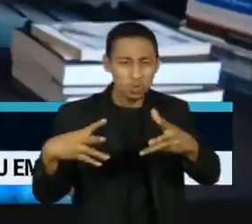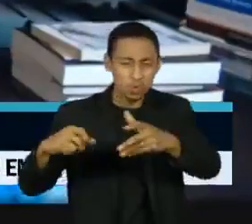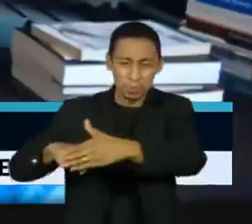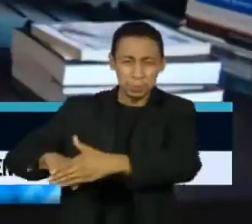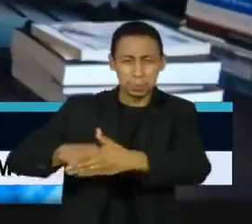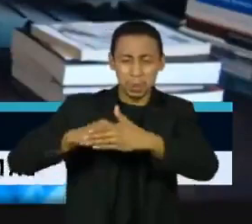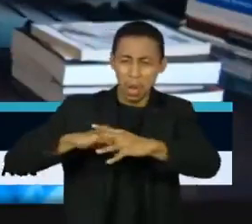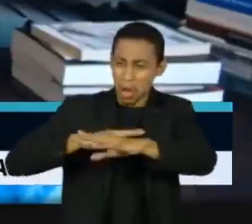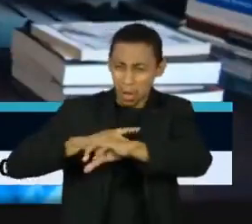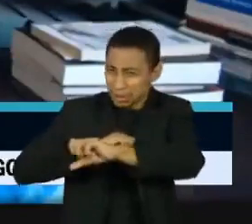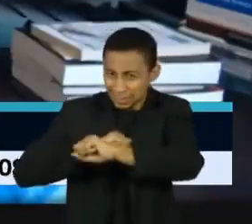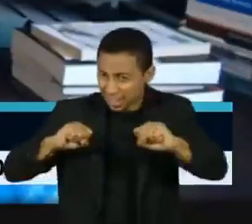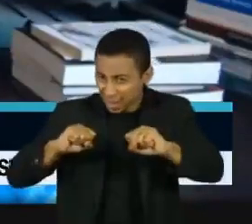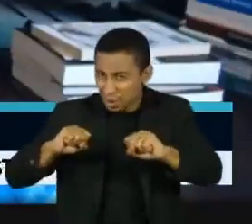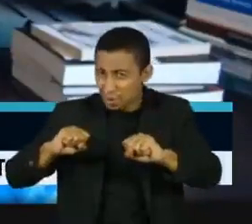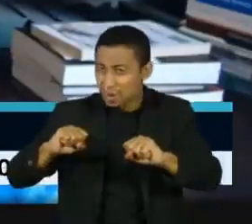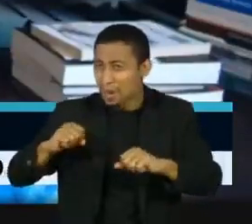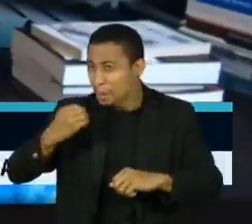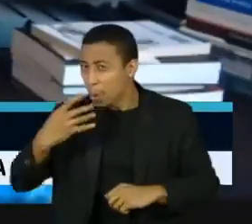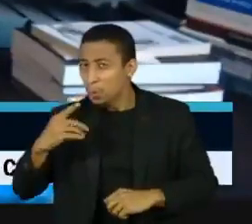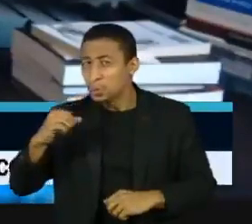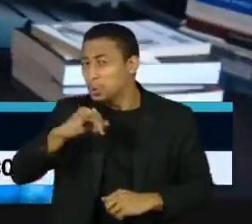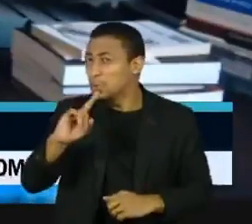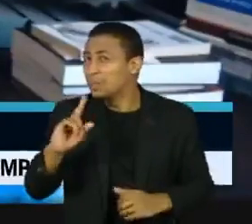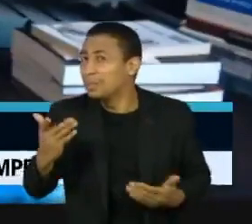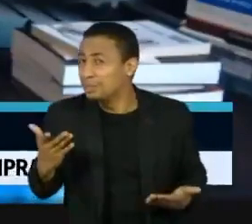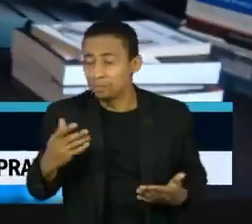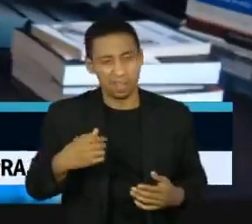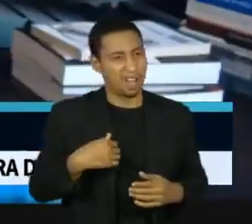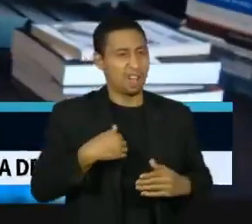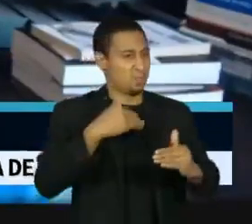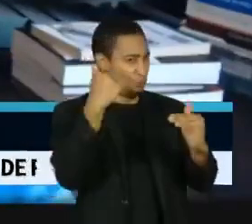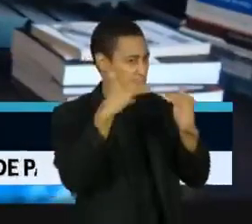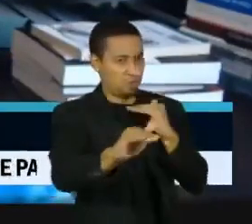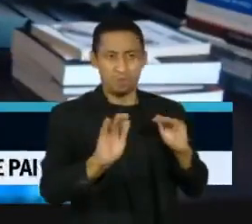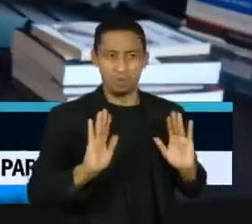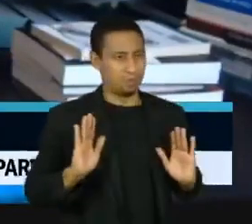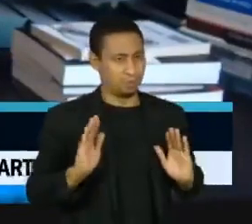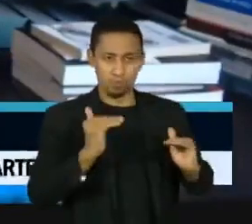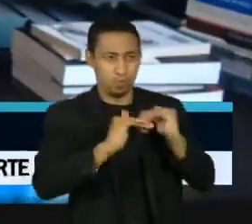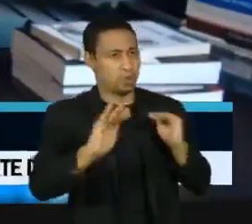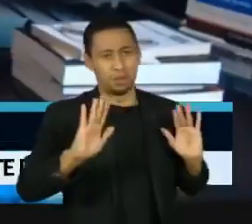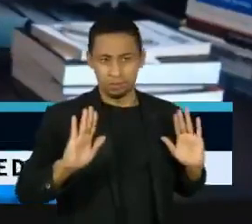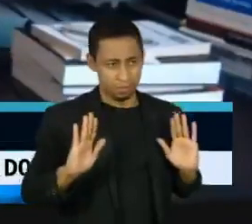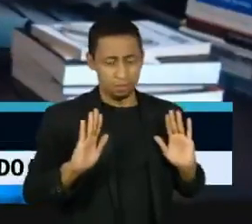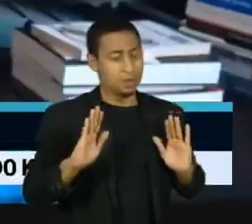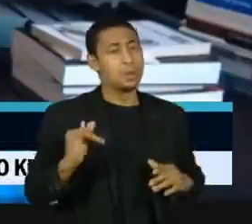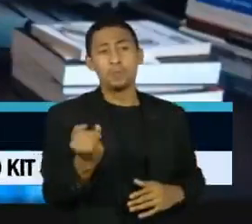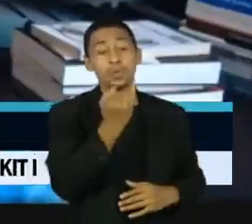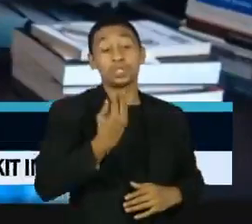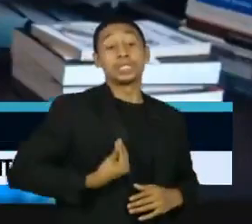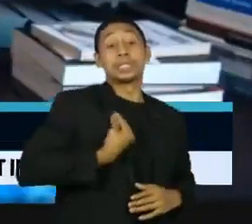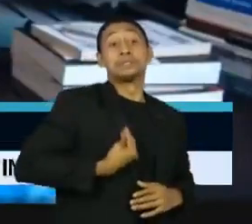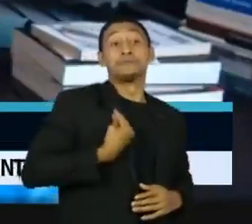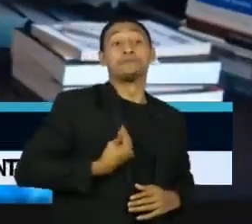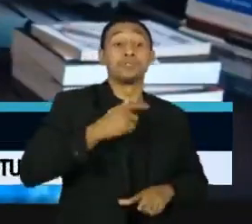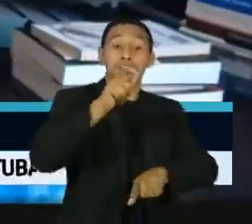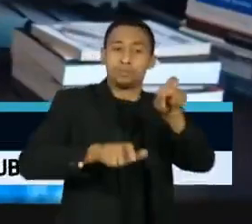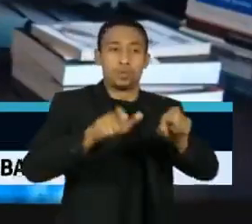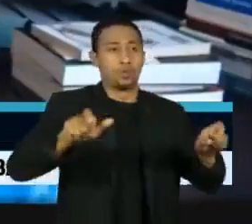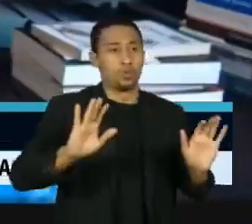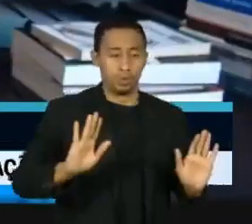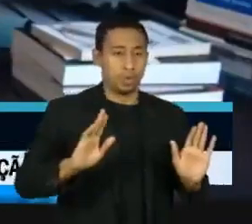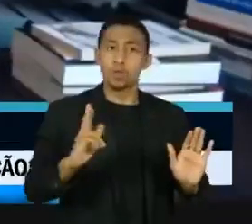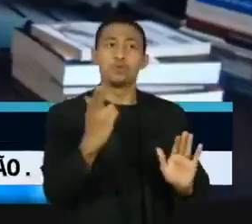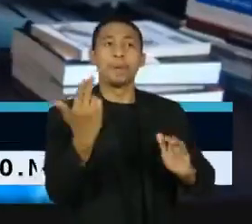Eu sou a favor. O que eu acho que mais algo que ele quer, insubstituível, é a vida humana, o ser humano, a pessoa. Claro que